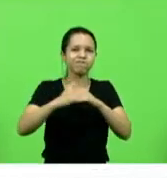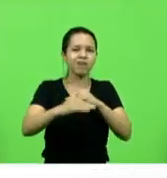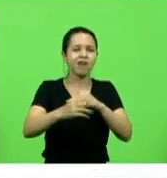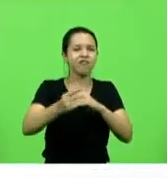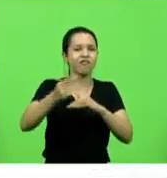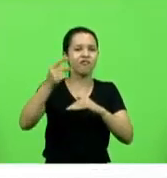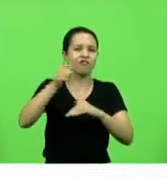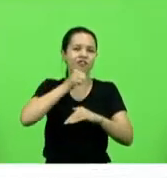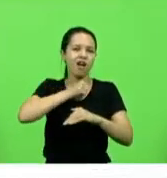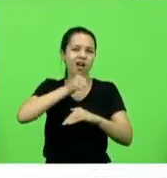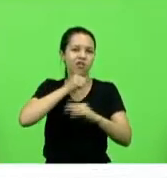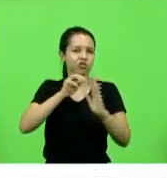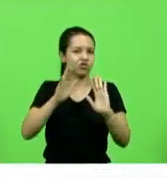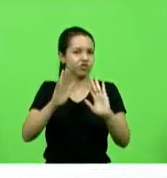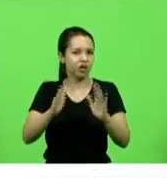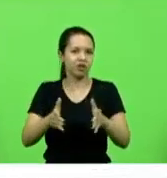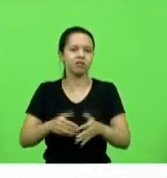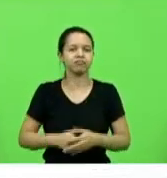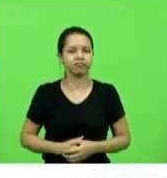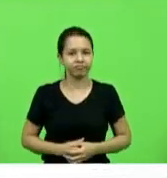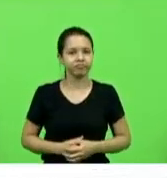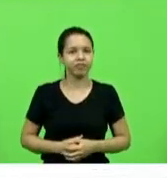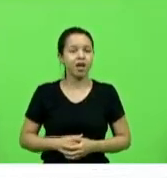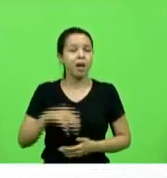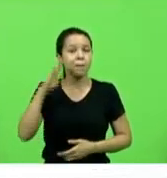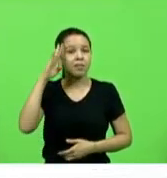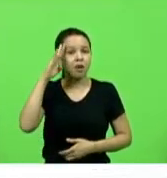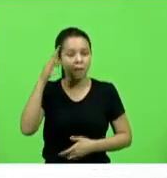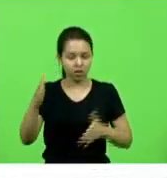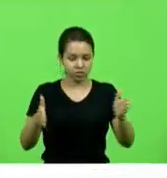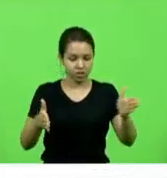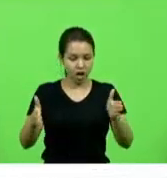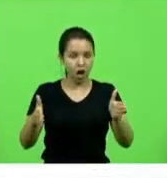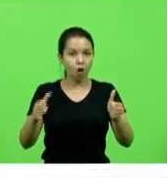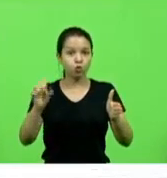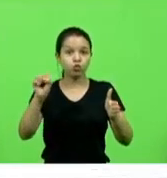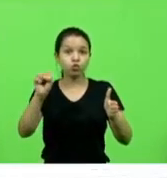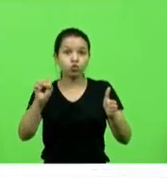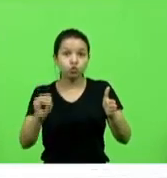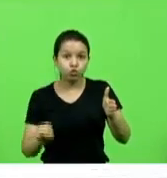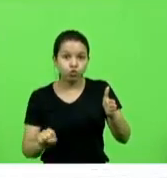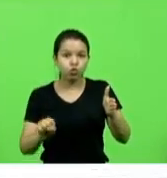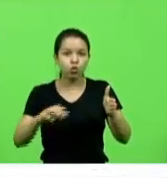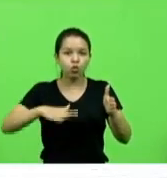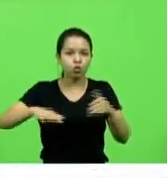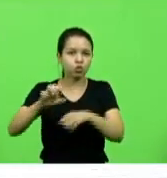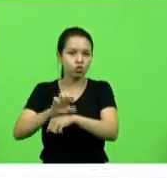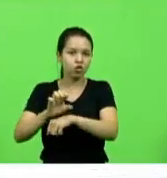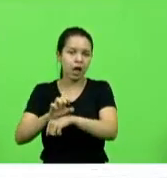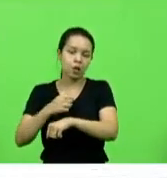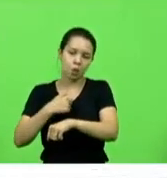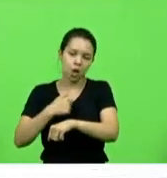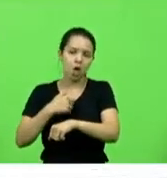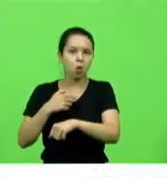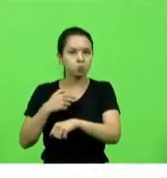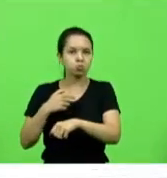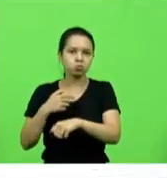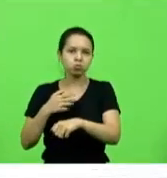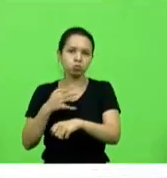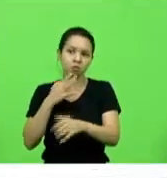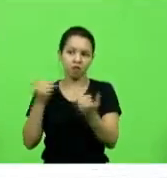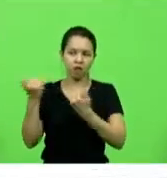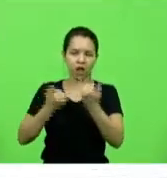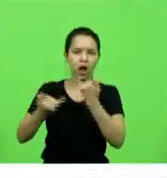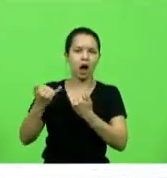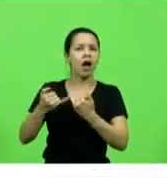principalmente nessa hora nos trechos sul do estado onde tem o mais conhecimento que realmente tem trechos